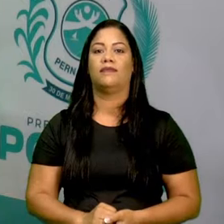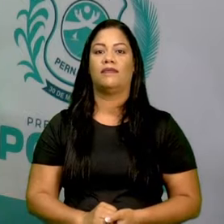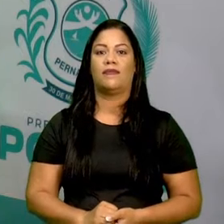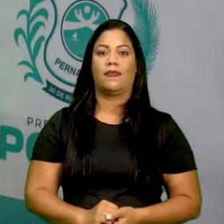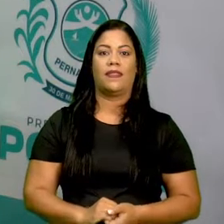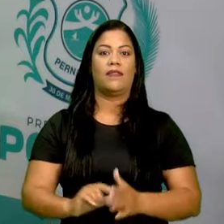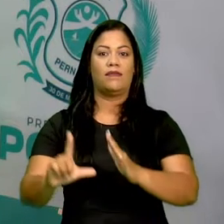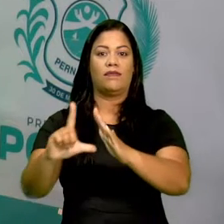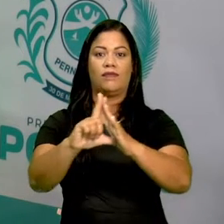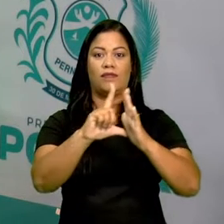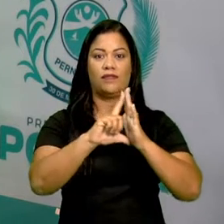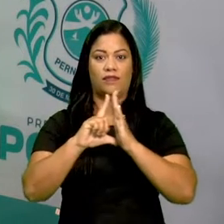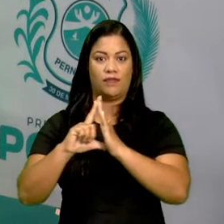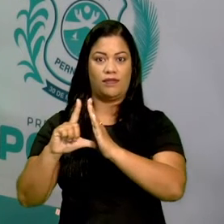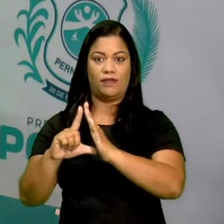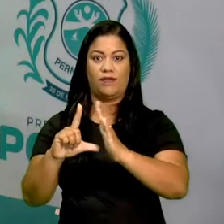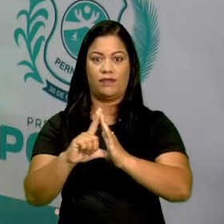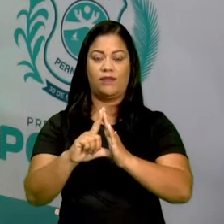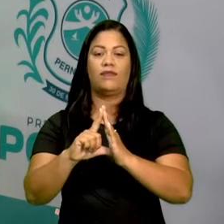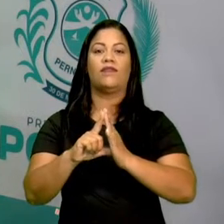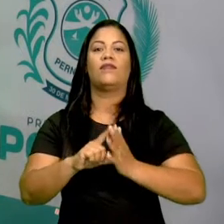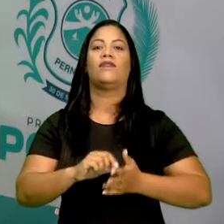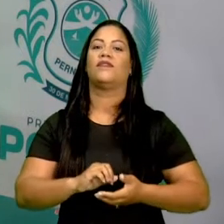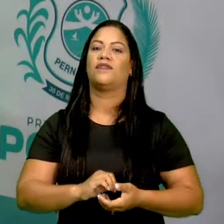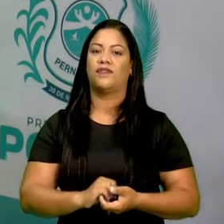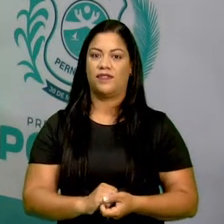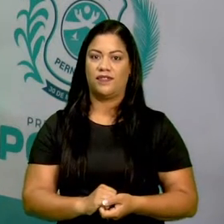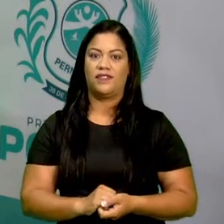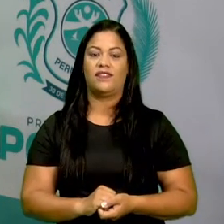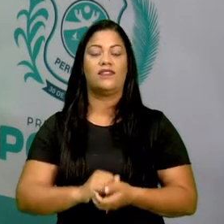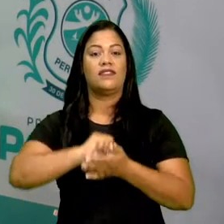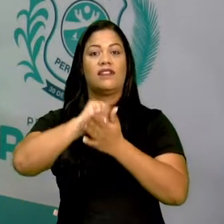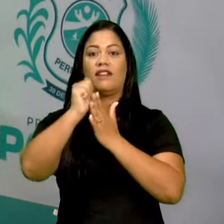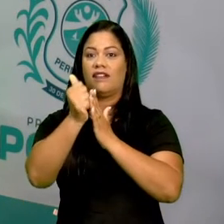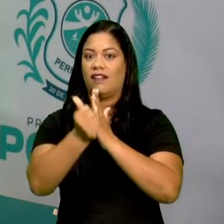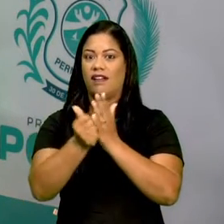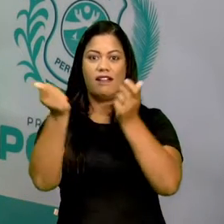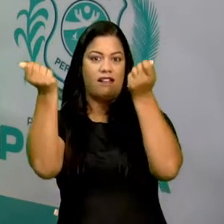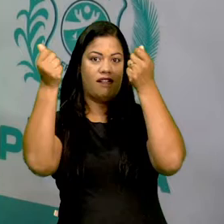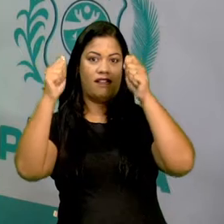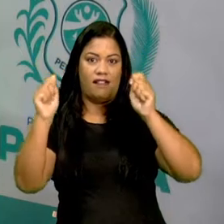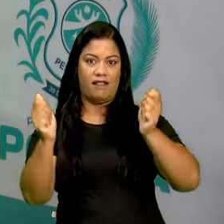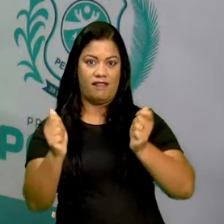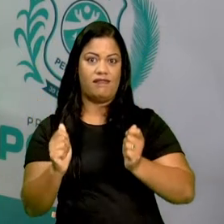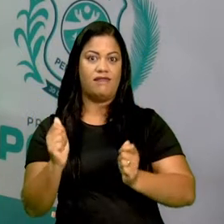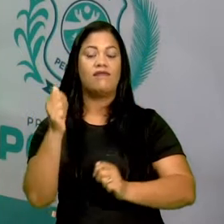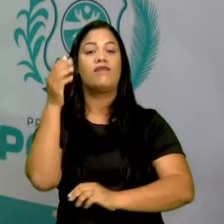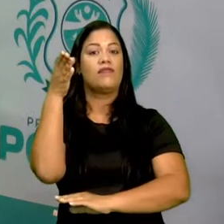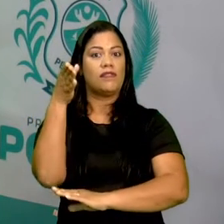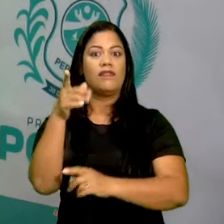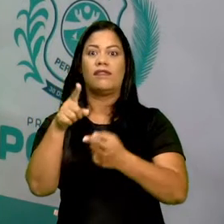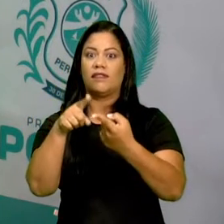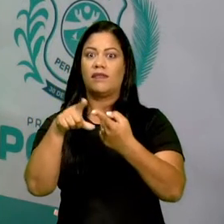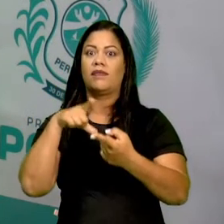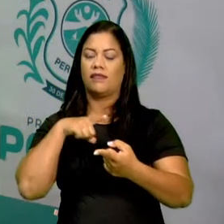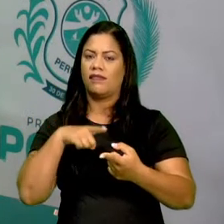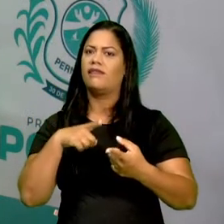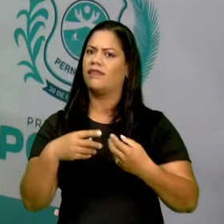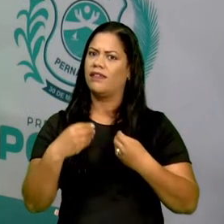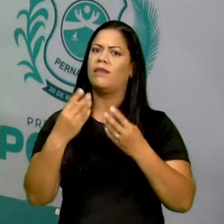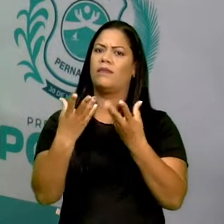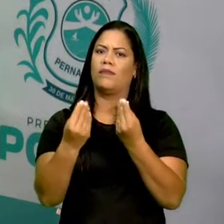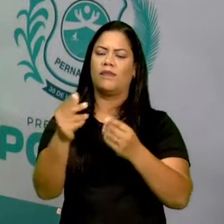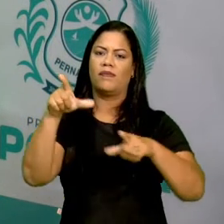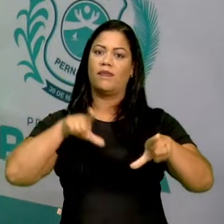Comércio com os artesanatos e os hotéis, eles oferecem muitos empregos,